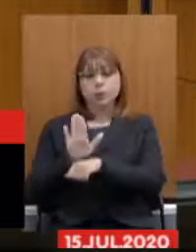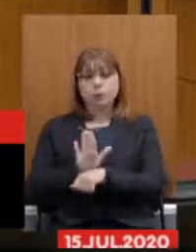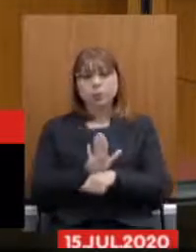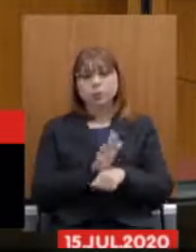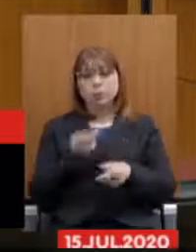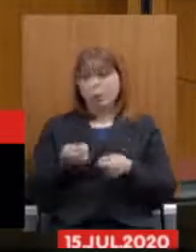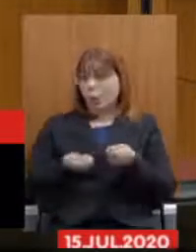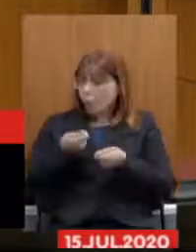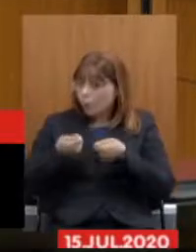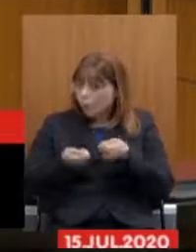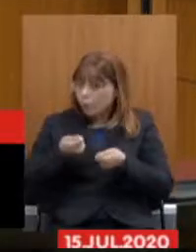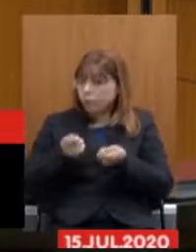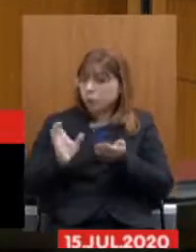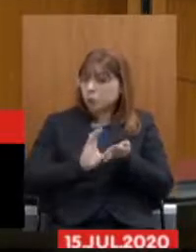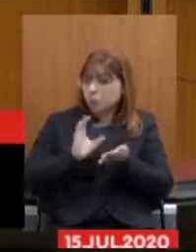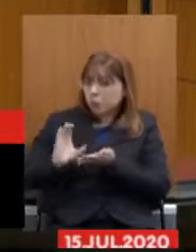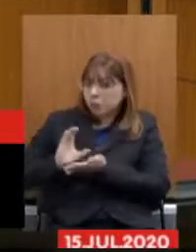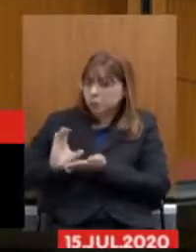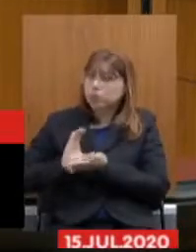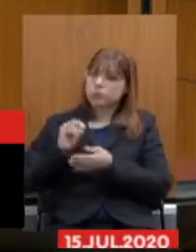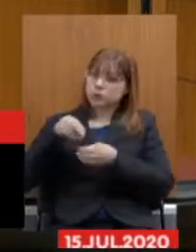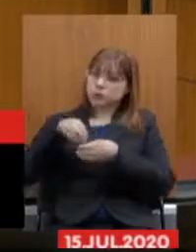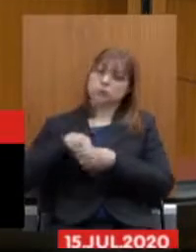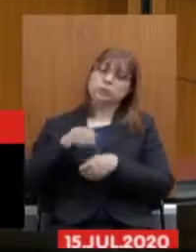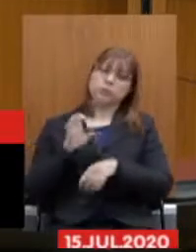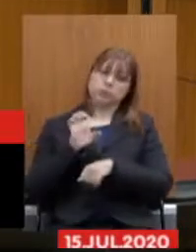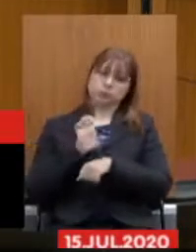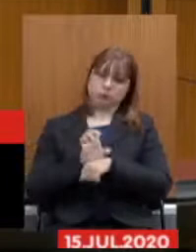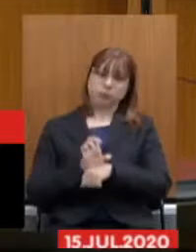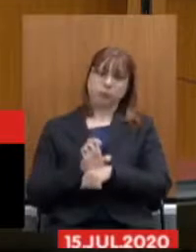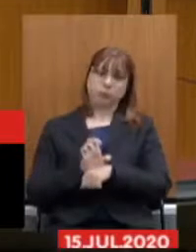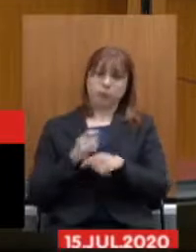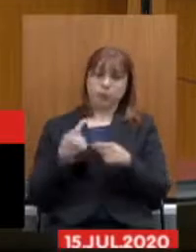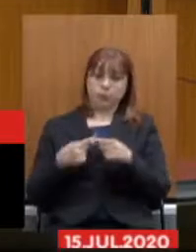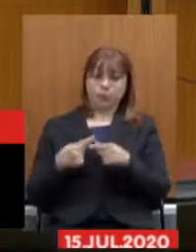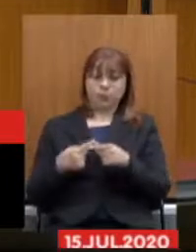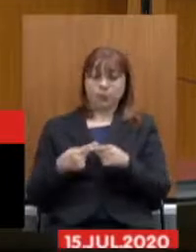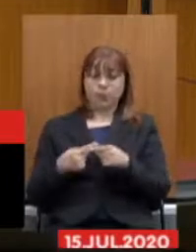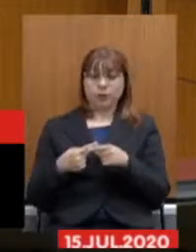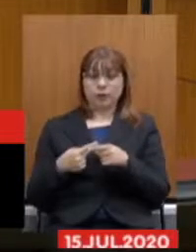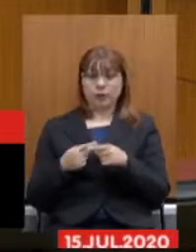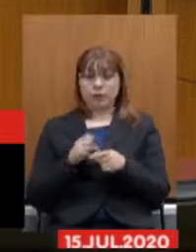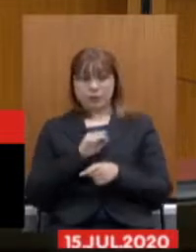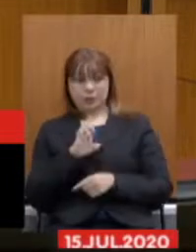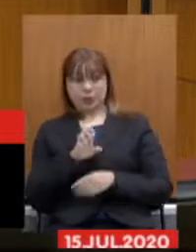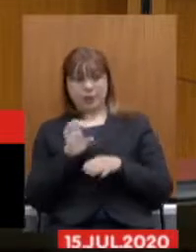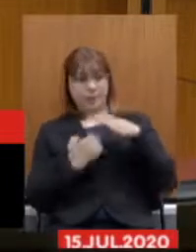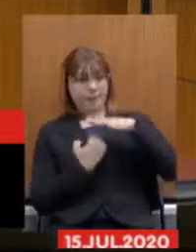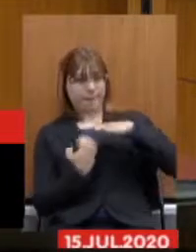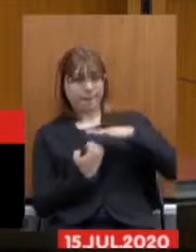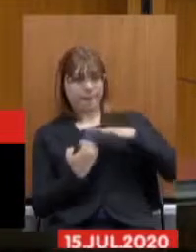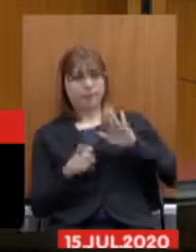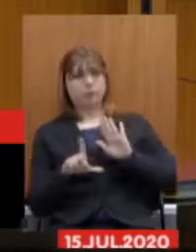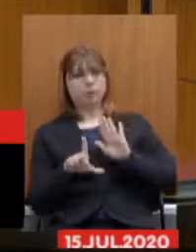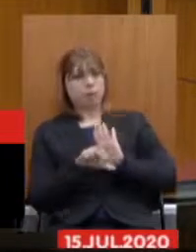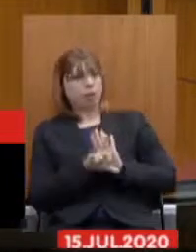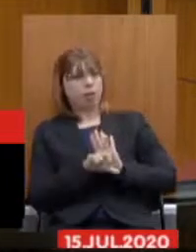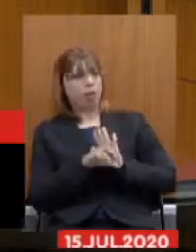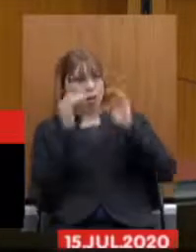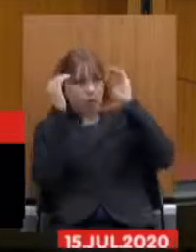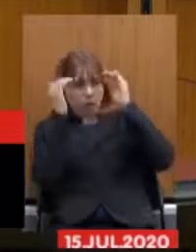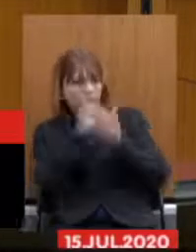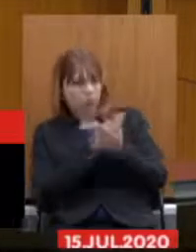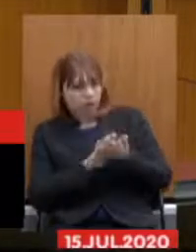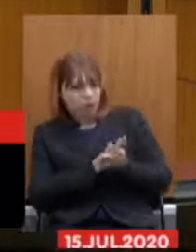economia, para a arrecadação no Estado, porque, sem se legalizar uma empresa, não há que se falar em